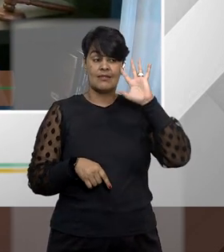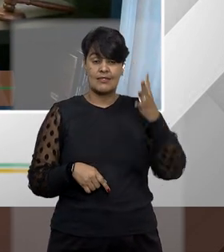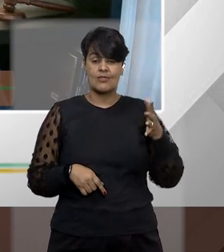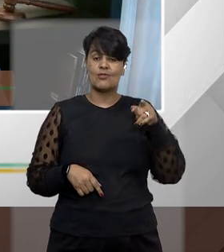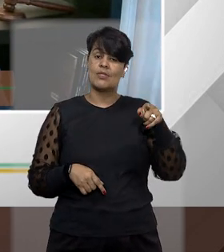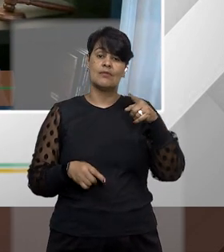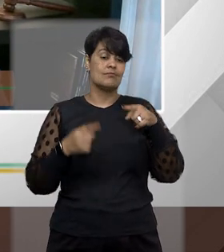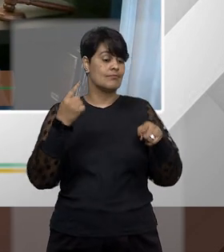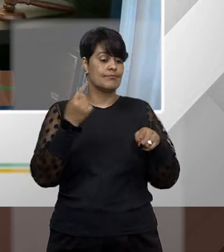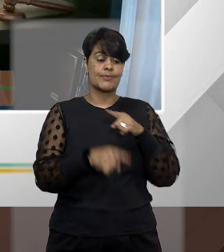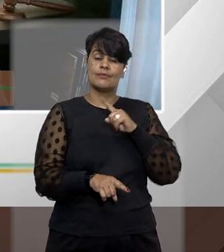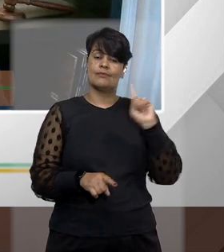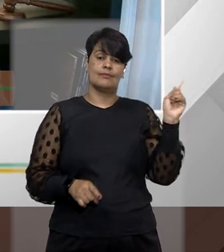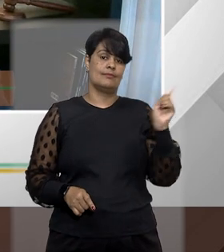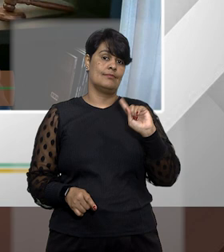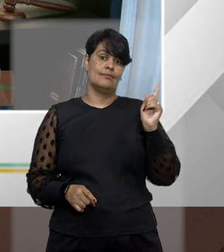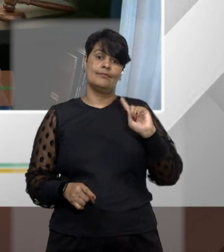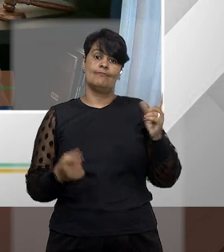seria